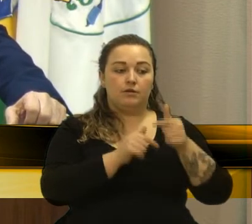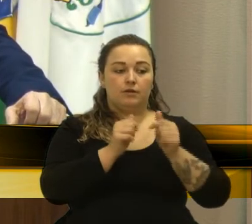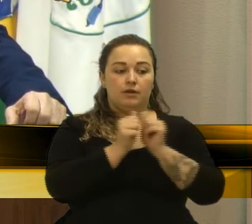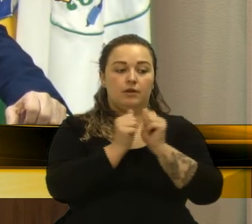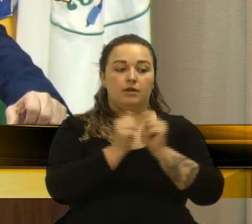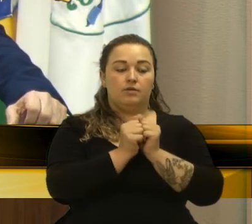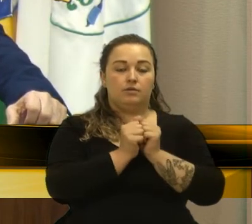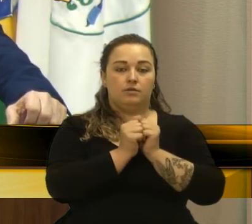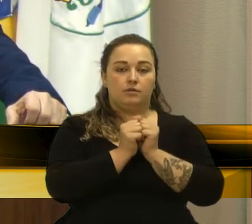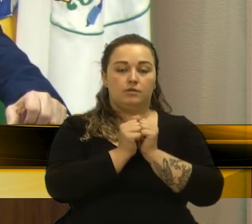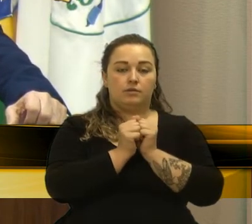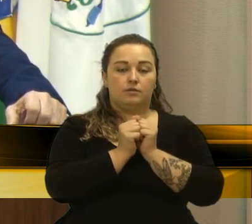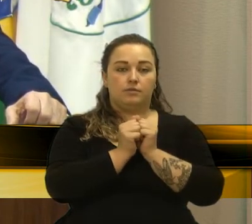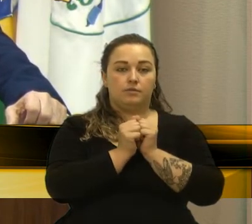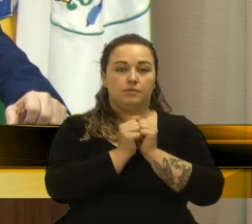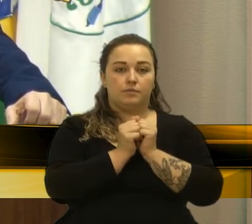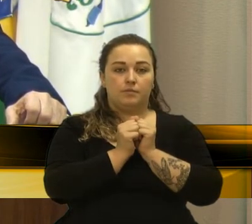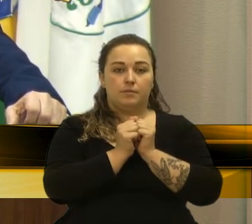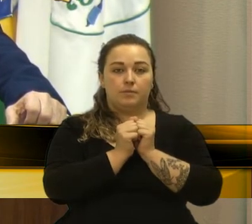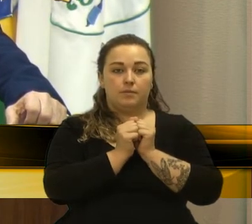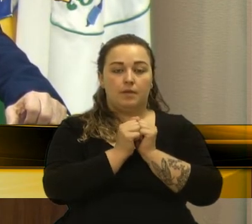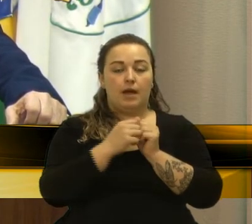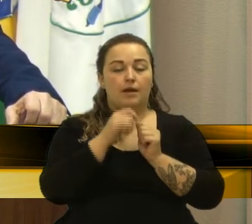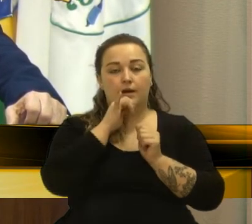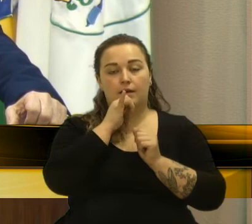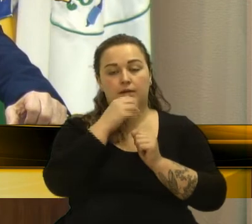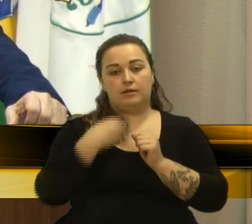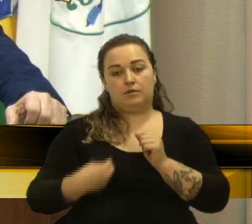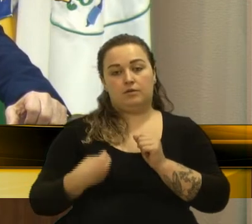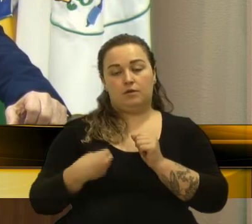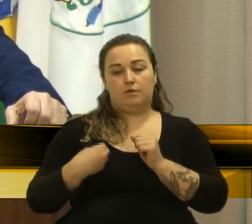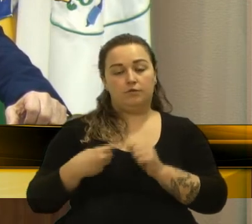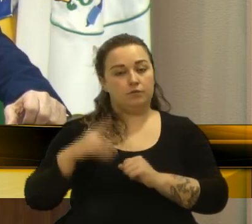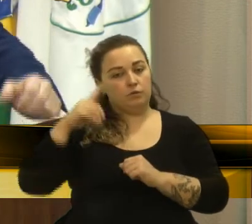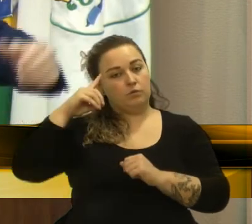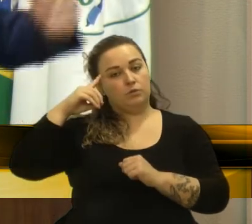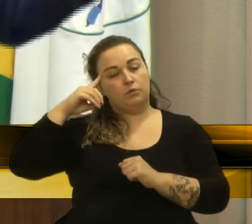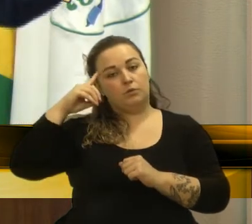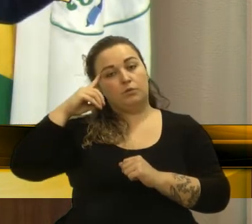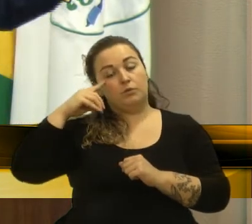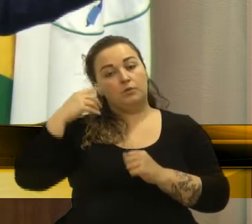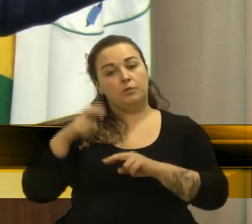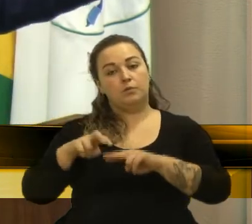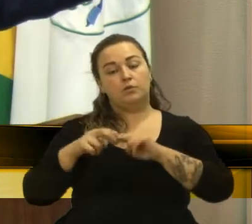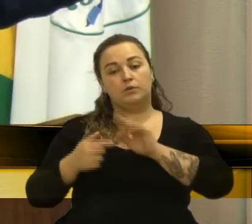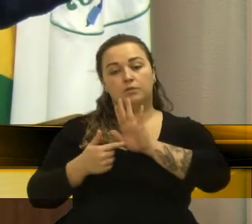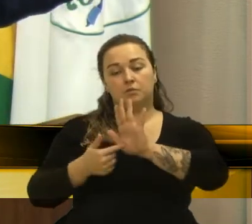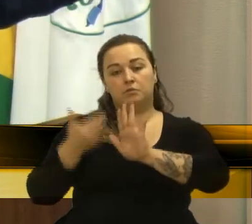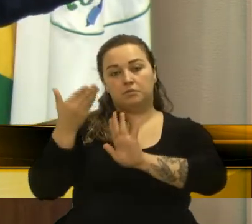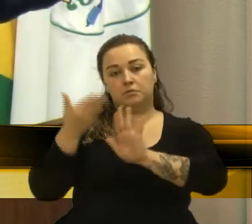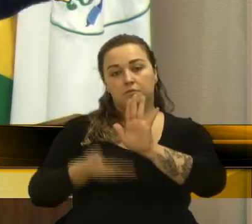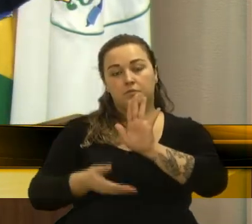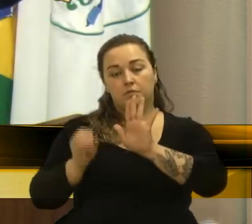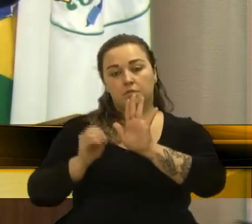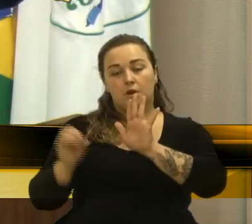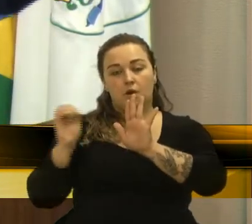lamentavelmente, nós ainda convivemos no dia a dia com eles. Então, está aqui uma bela alternativa.